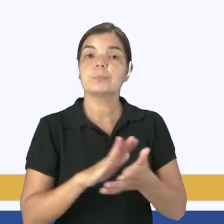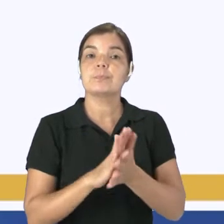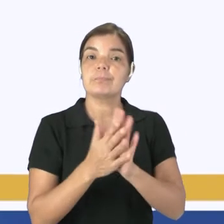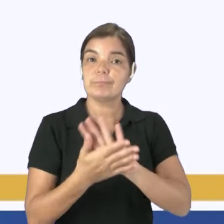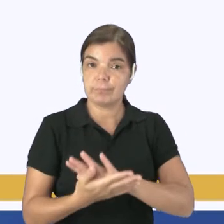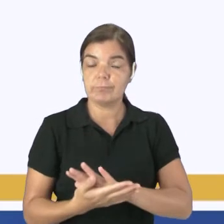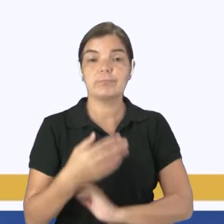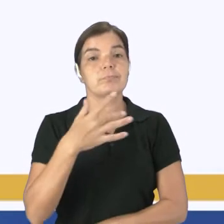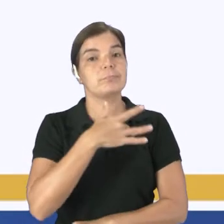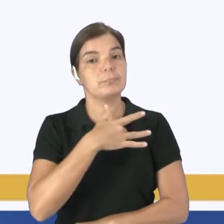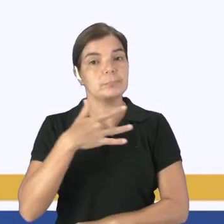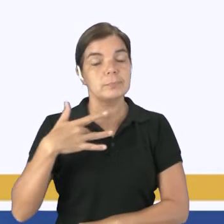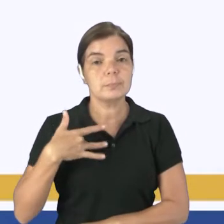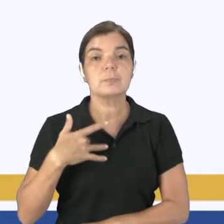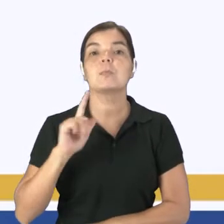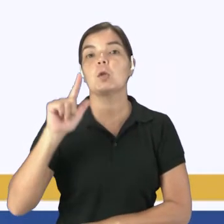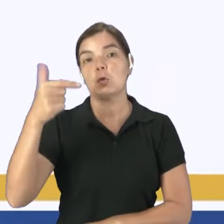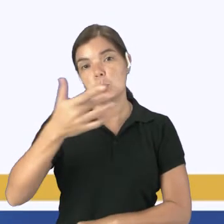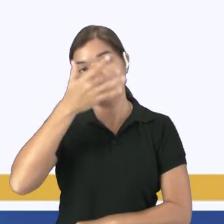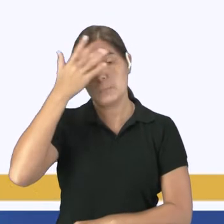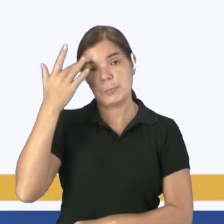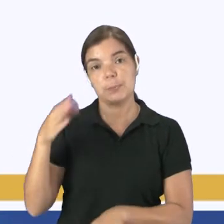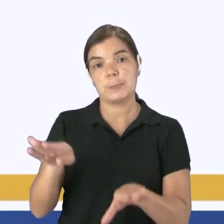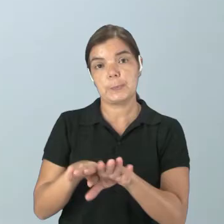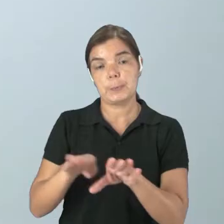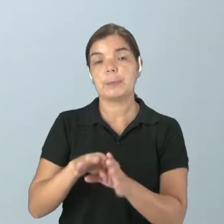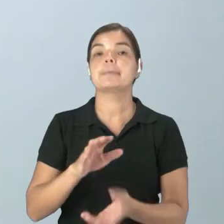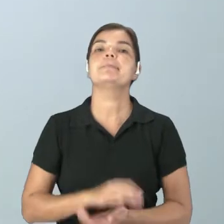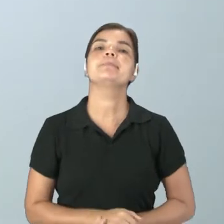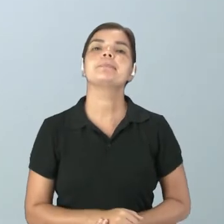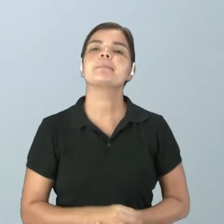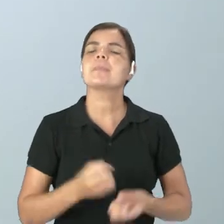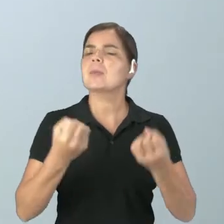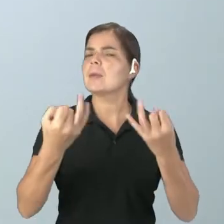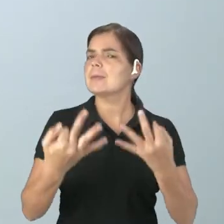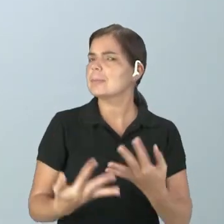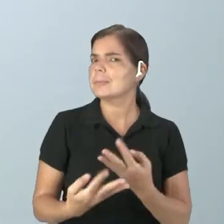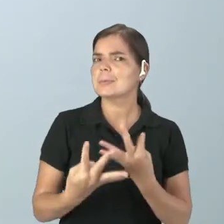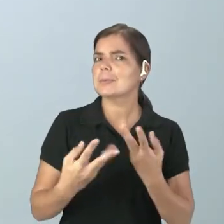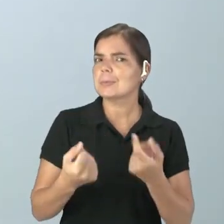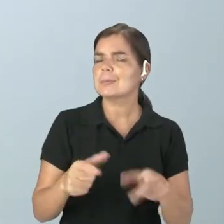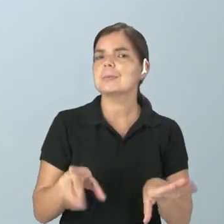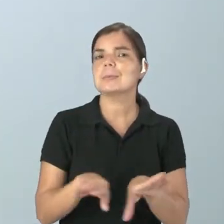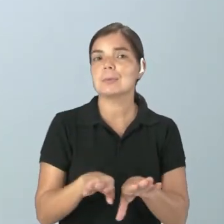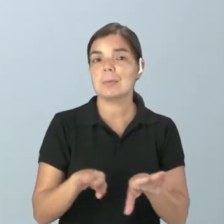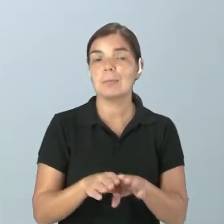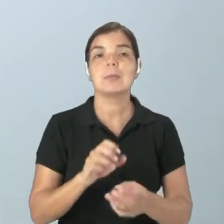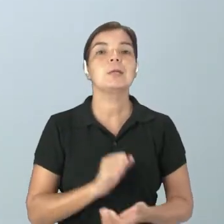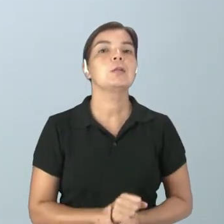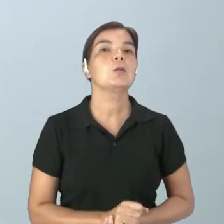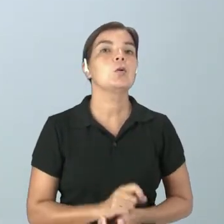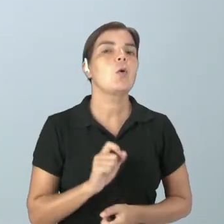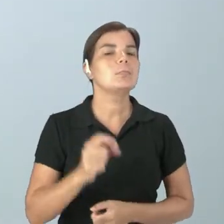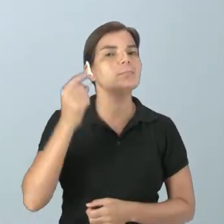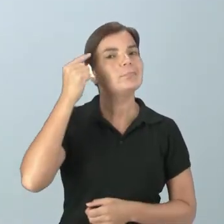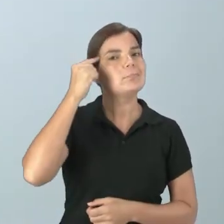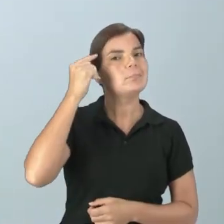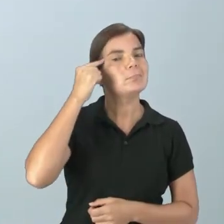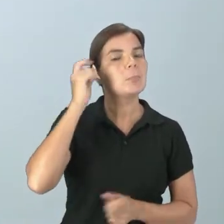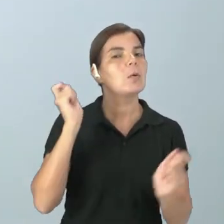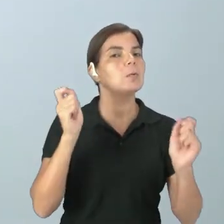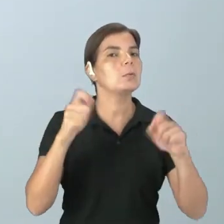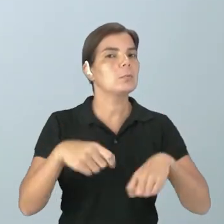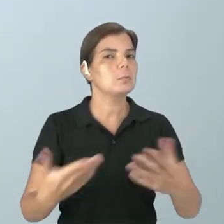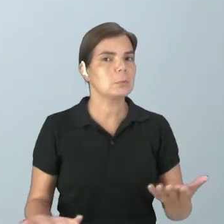saúde e dos outros seres vivos também. E falando disso tudo, a gente tem a questão também de pensar a possibilidade de